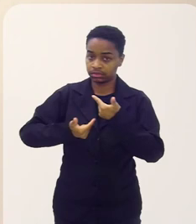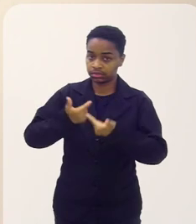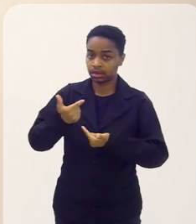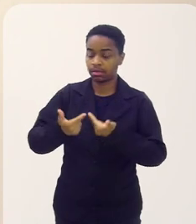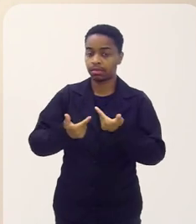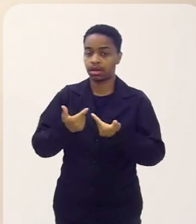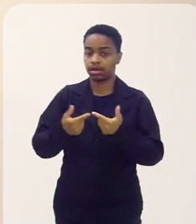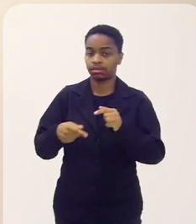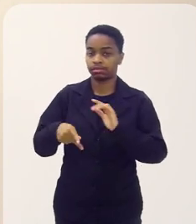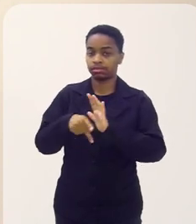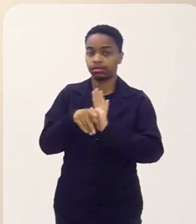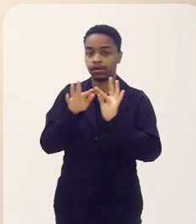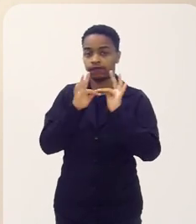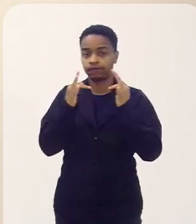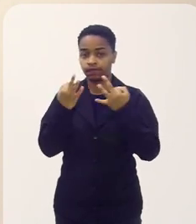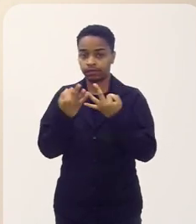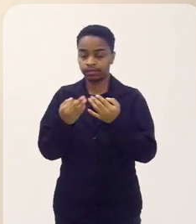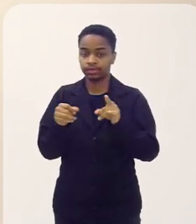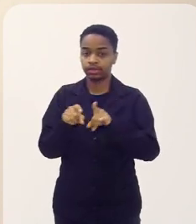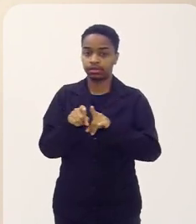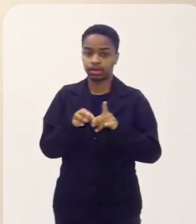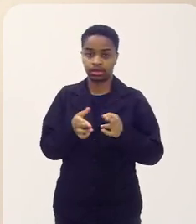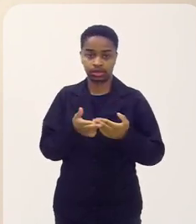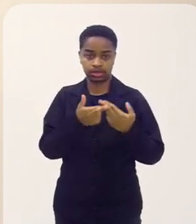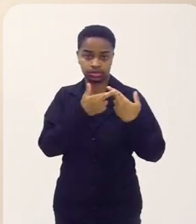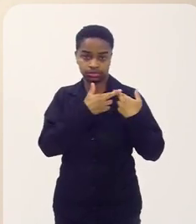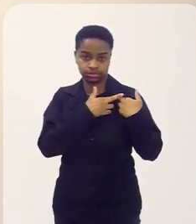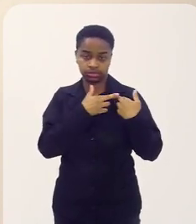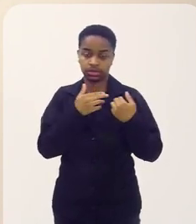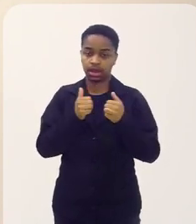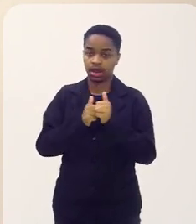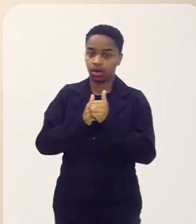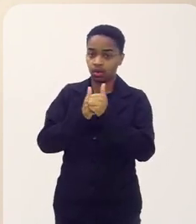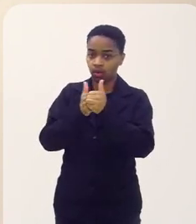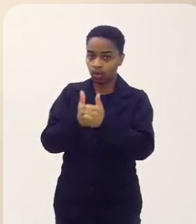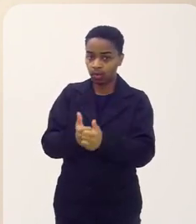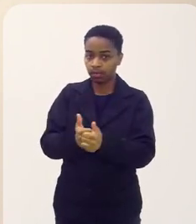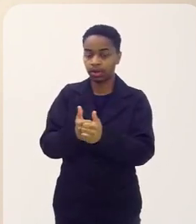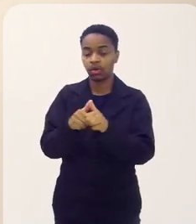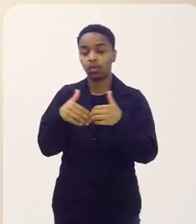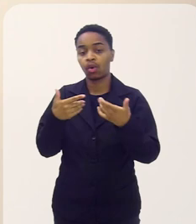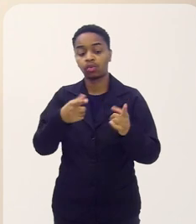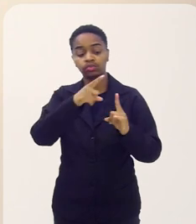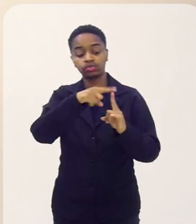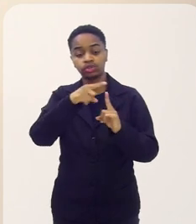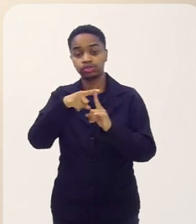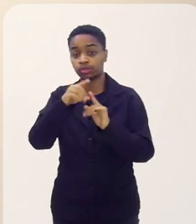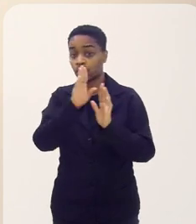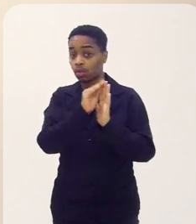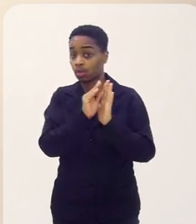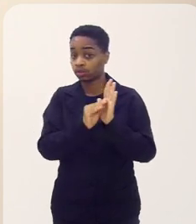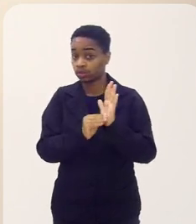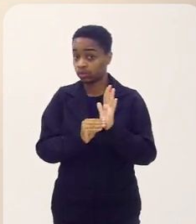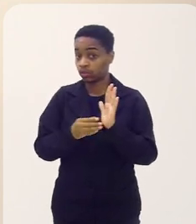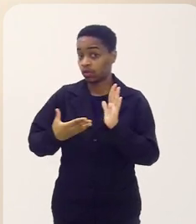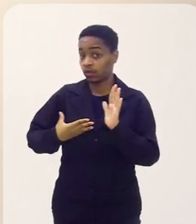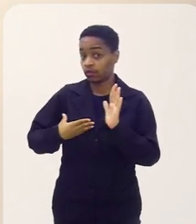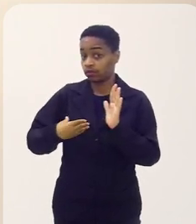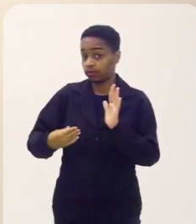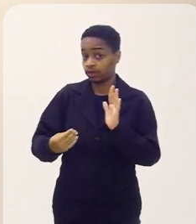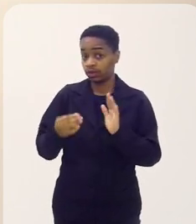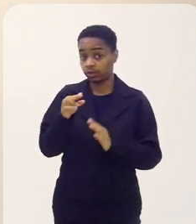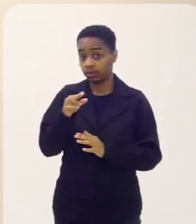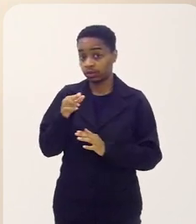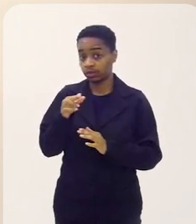trabalho tanto do pai dos responsáveis de acompanhar o tipo de conteúdo que é entregue aos filhos